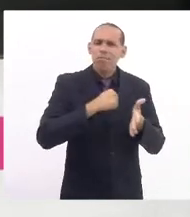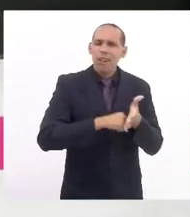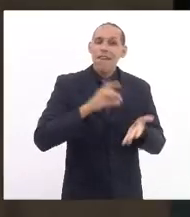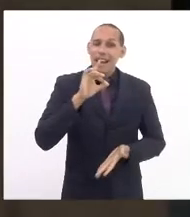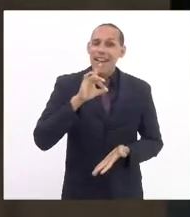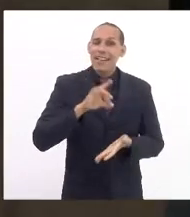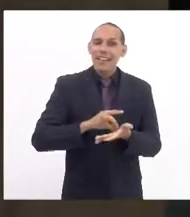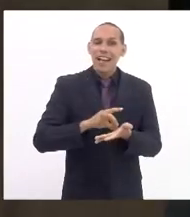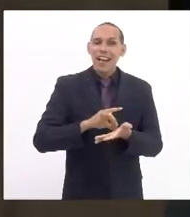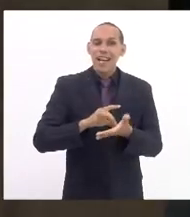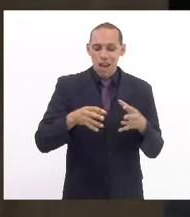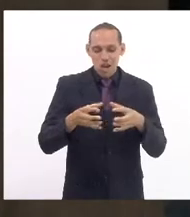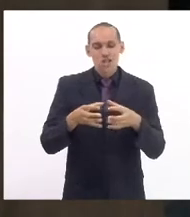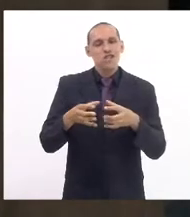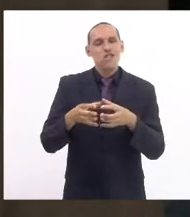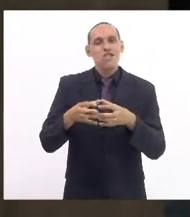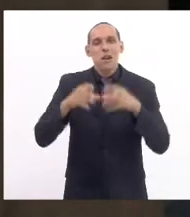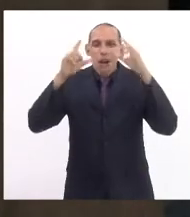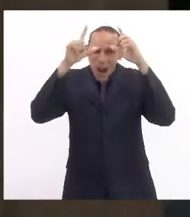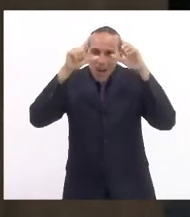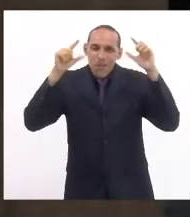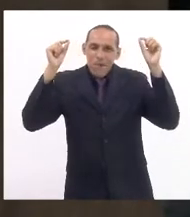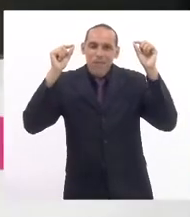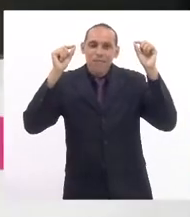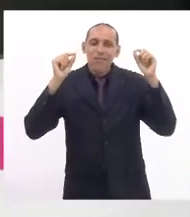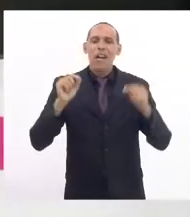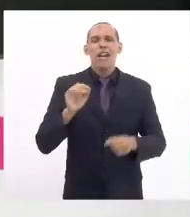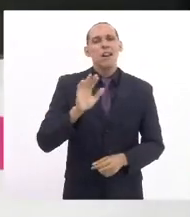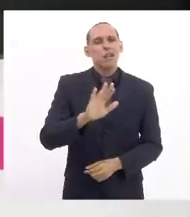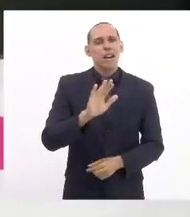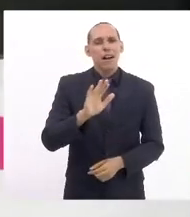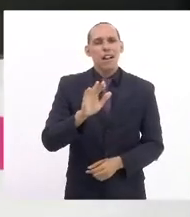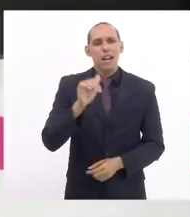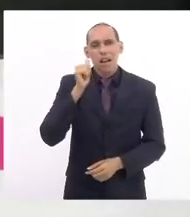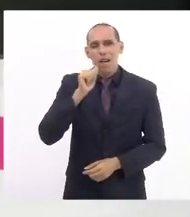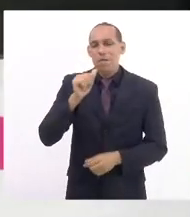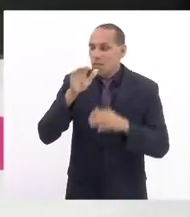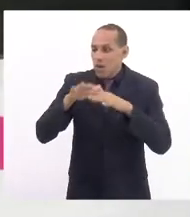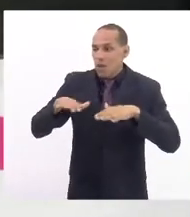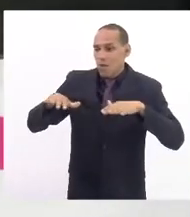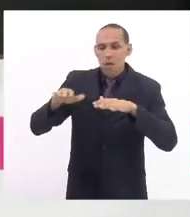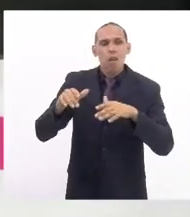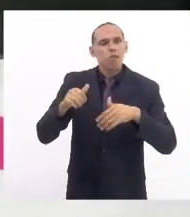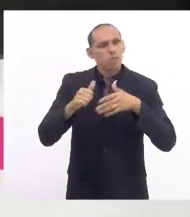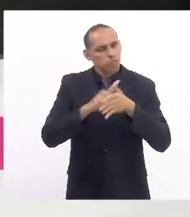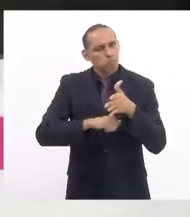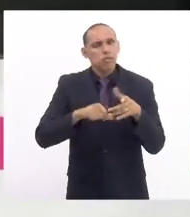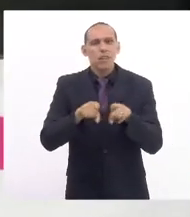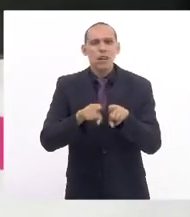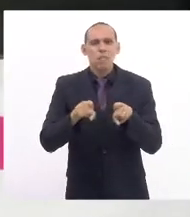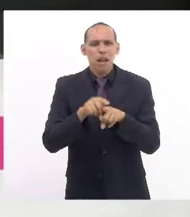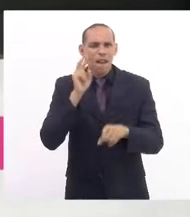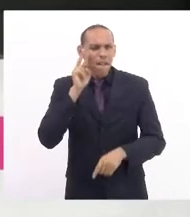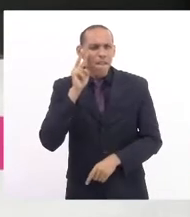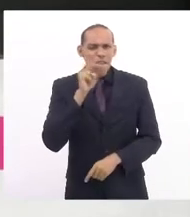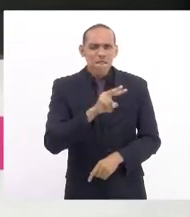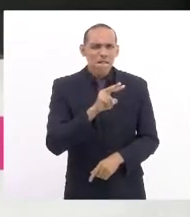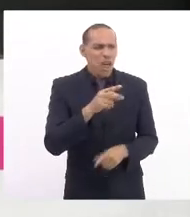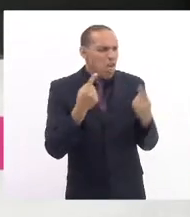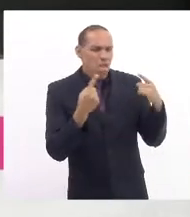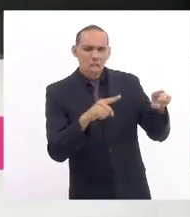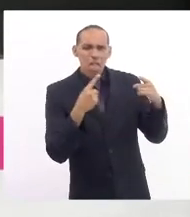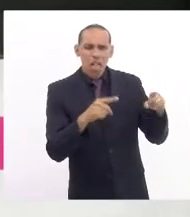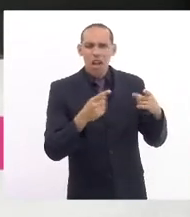enfermagem, por todas as mulheres, mas eu não posso ver ninguém falar da sua atuação enquanto